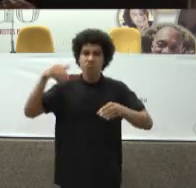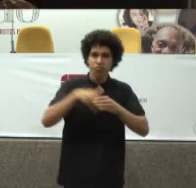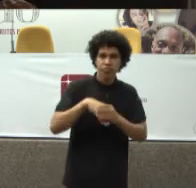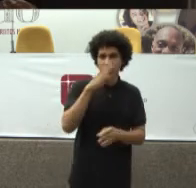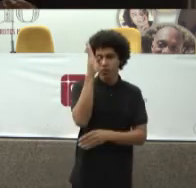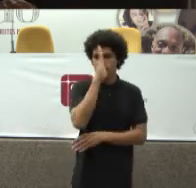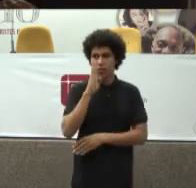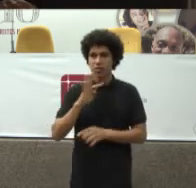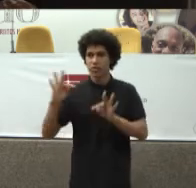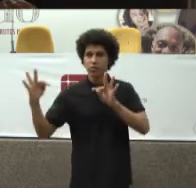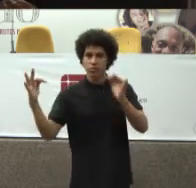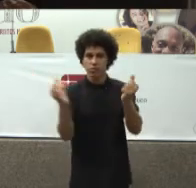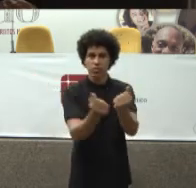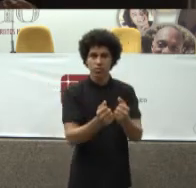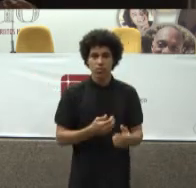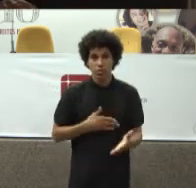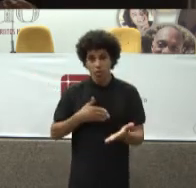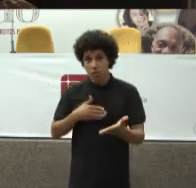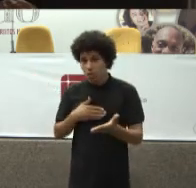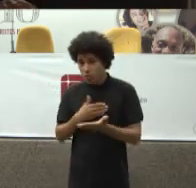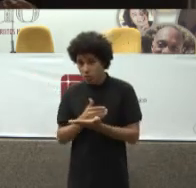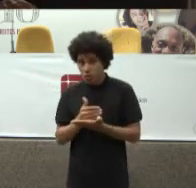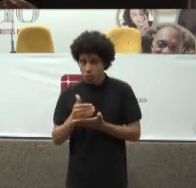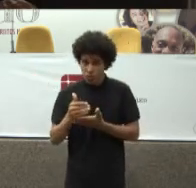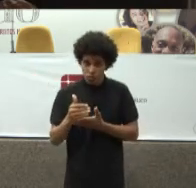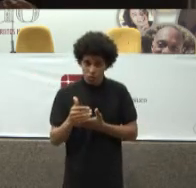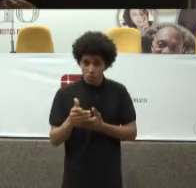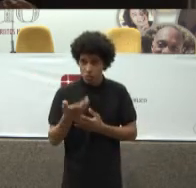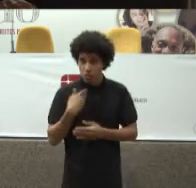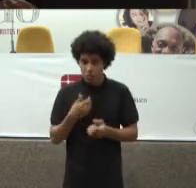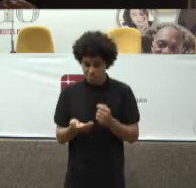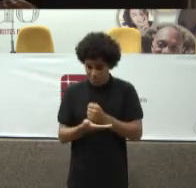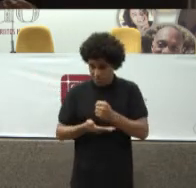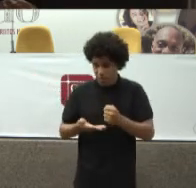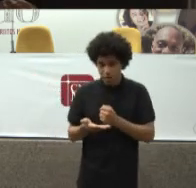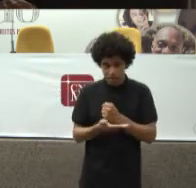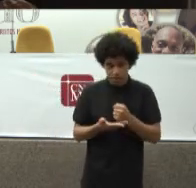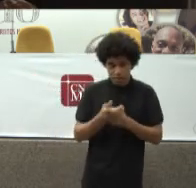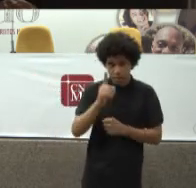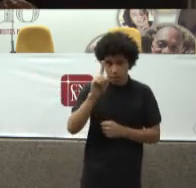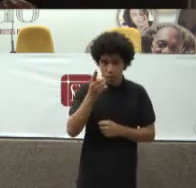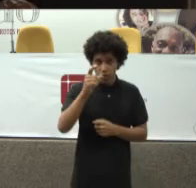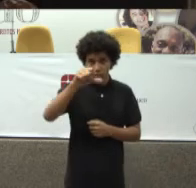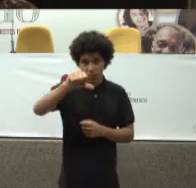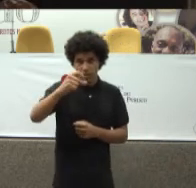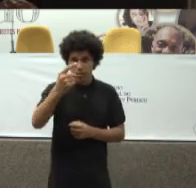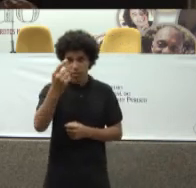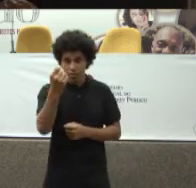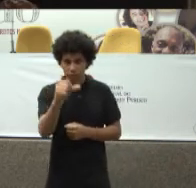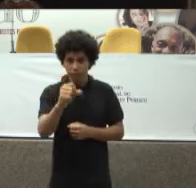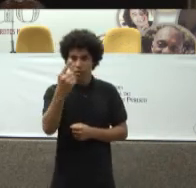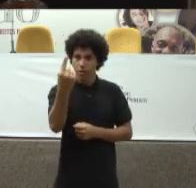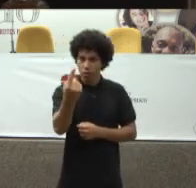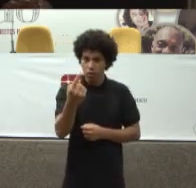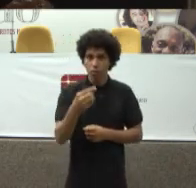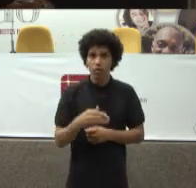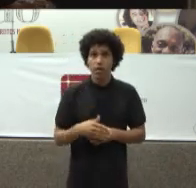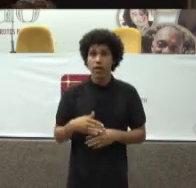Começou com as normas Operacionais Básicas Em 1991 E em